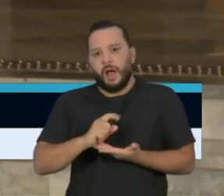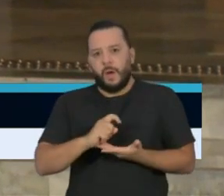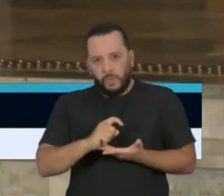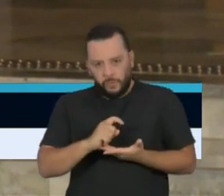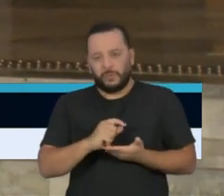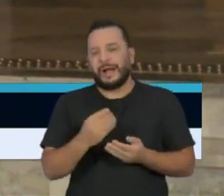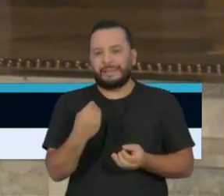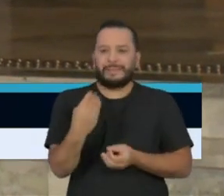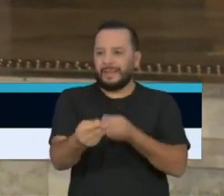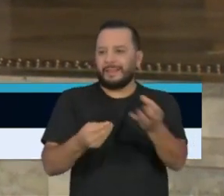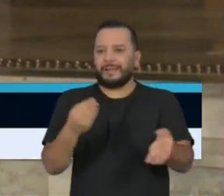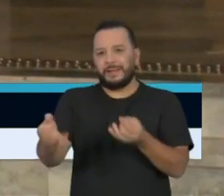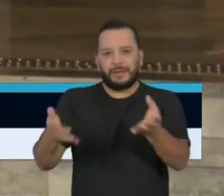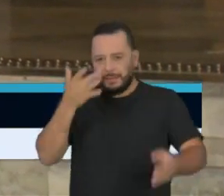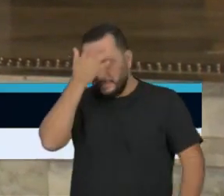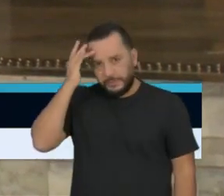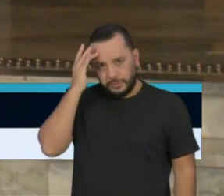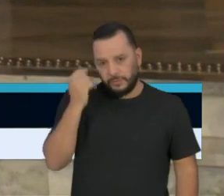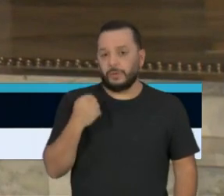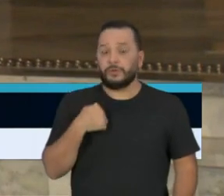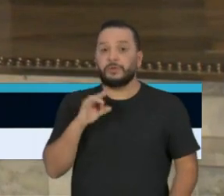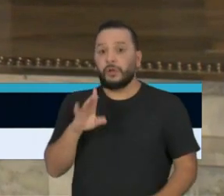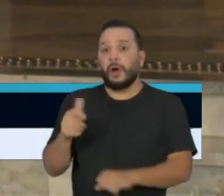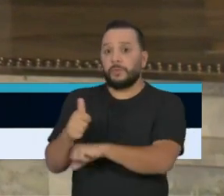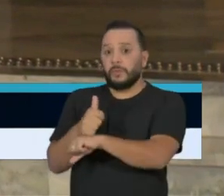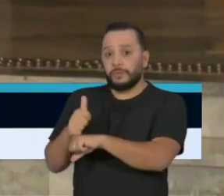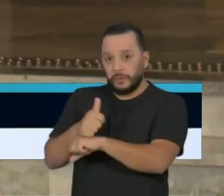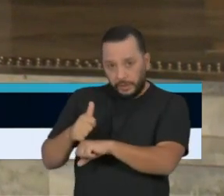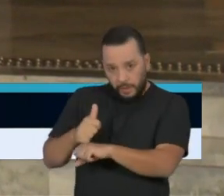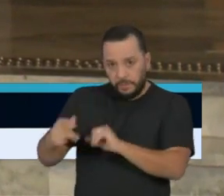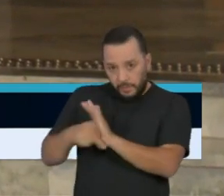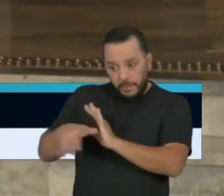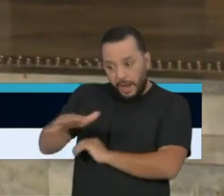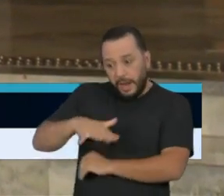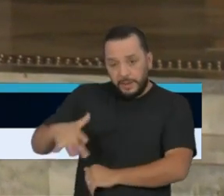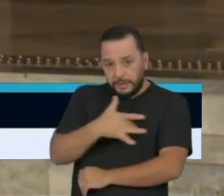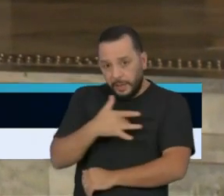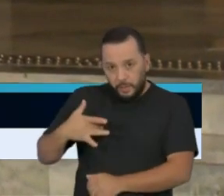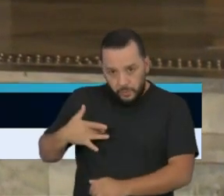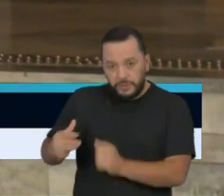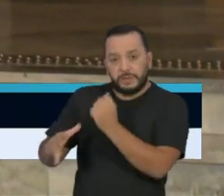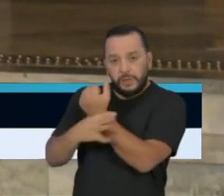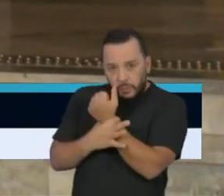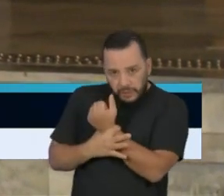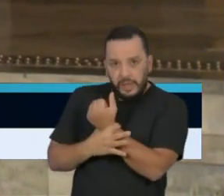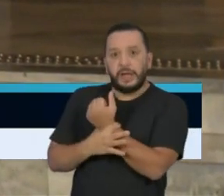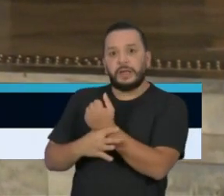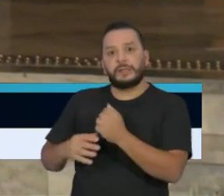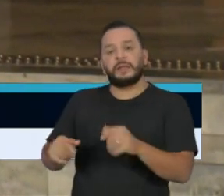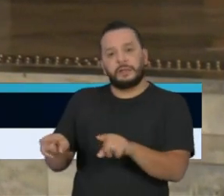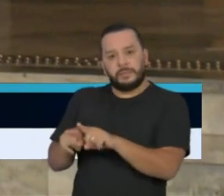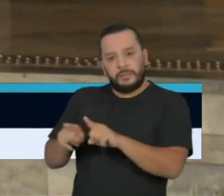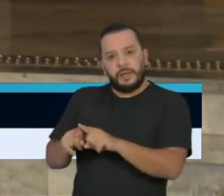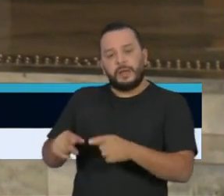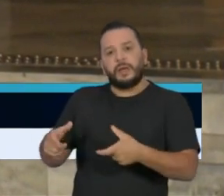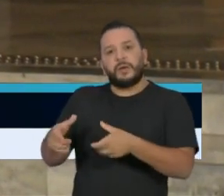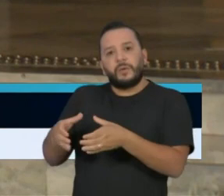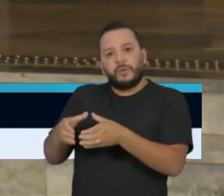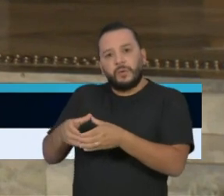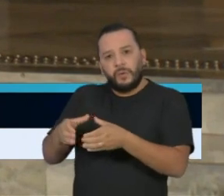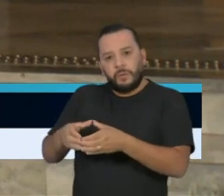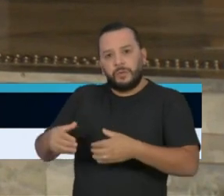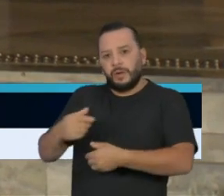que mais necessitam, não somente para os nossos profissionais da saúde, da segurança pública e da defesa civil, mas também para a população